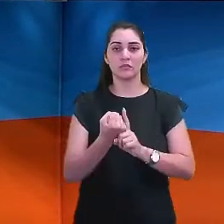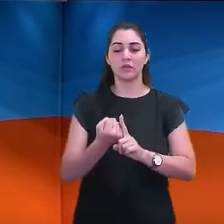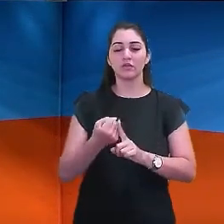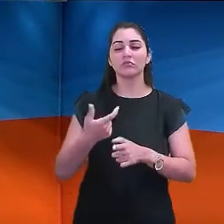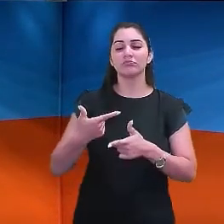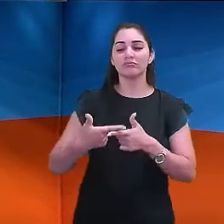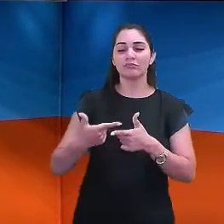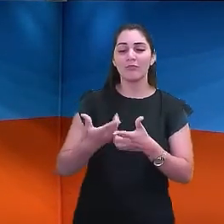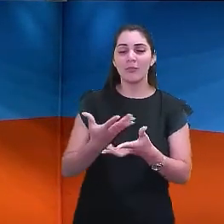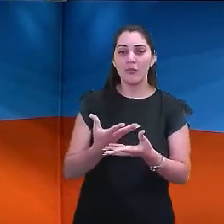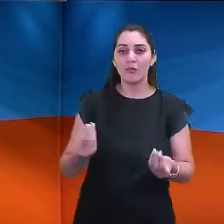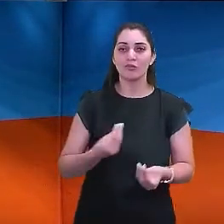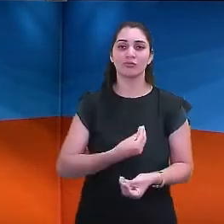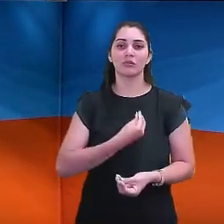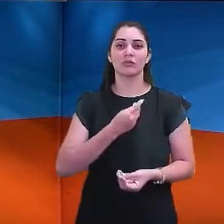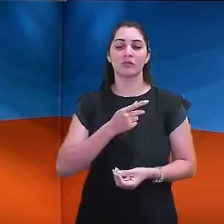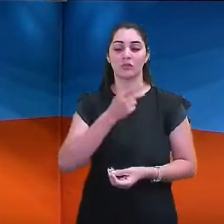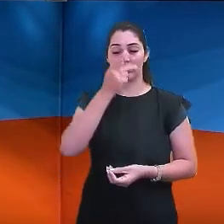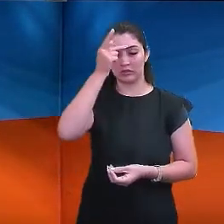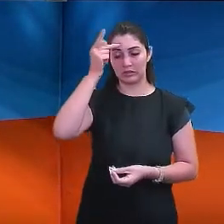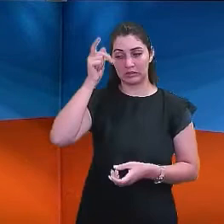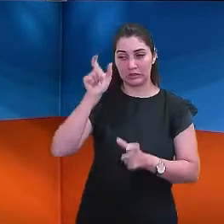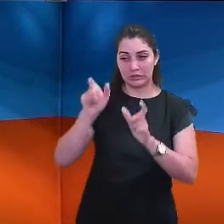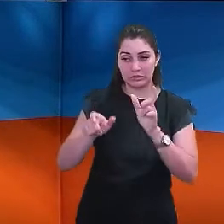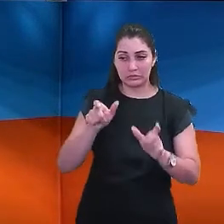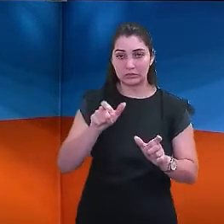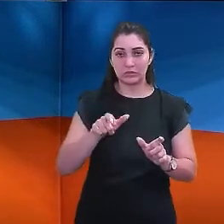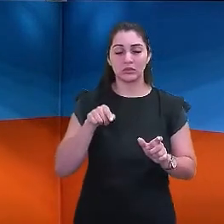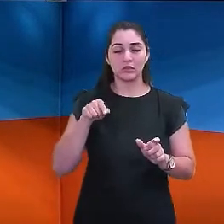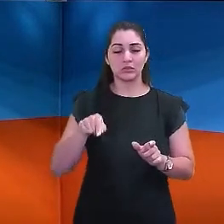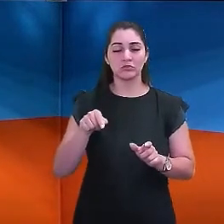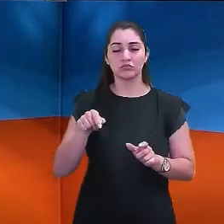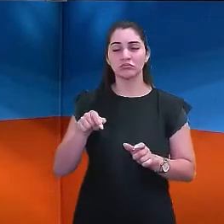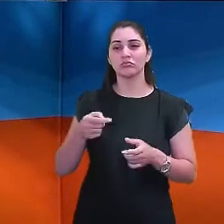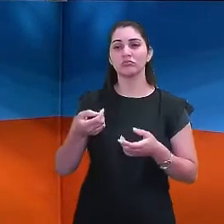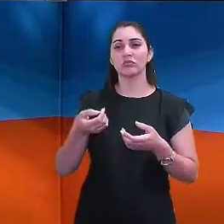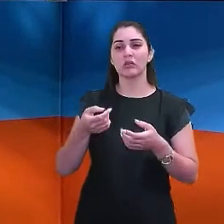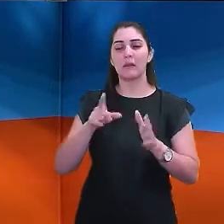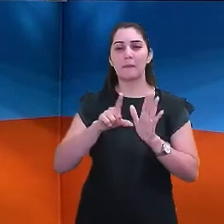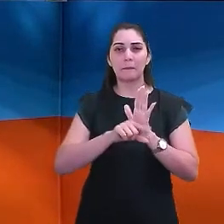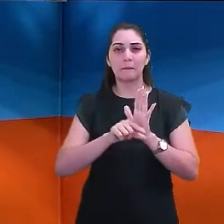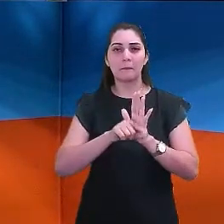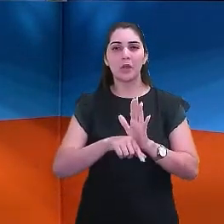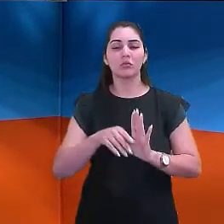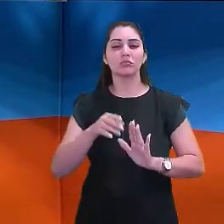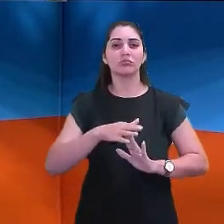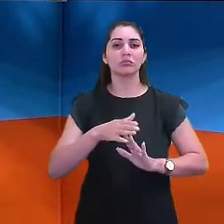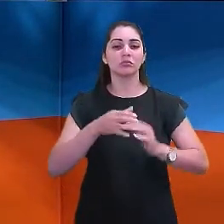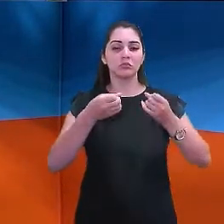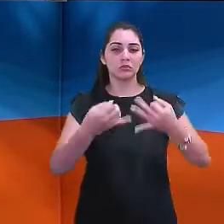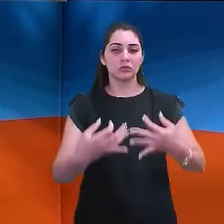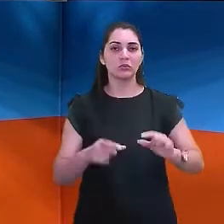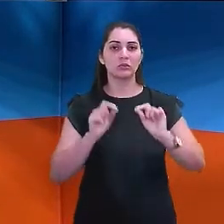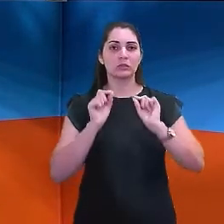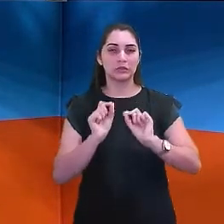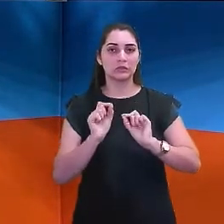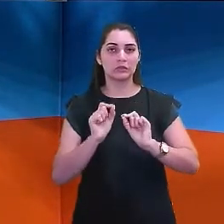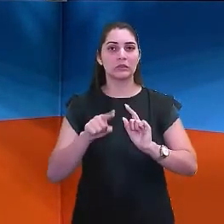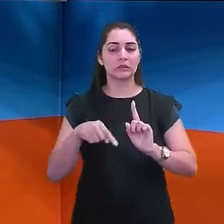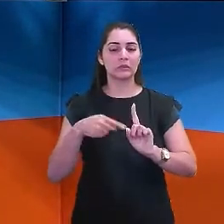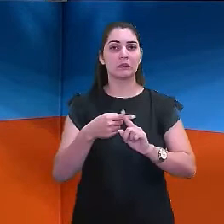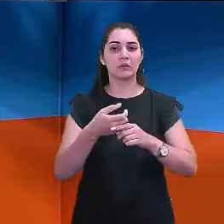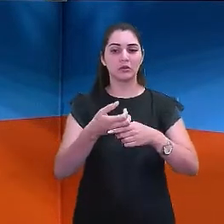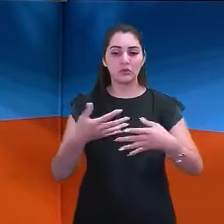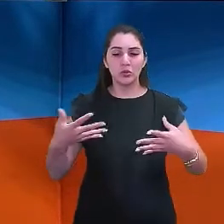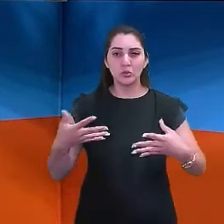pessoas. Então, esse é um panorama, né? Eu acho que é muito pouco tempo para a gente falar sobre mais coisas